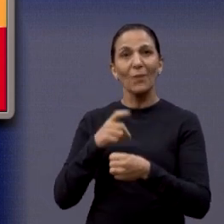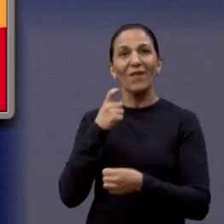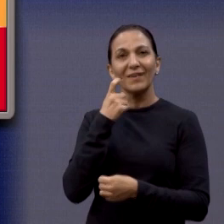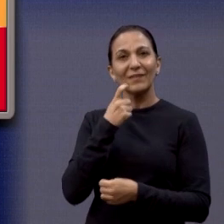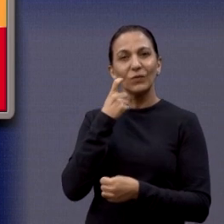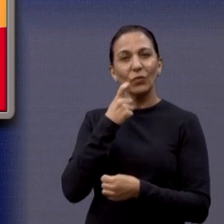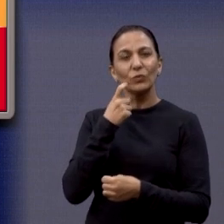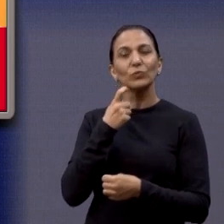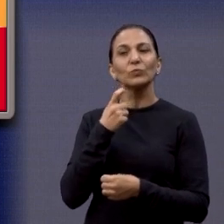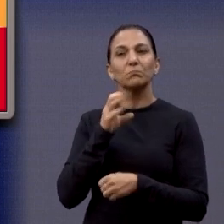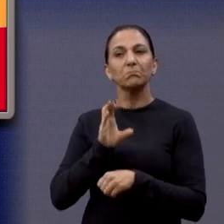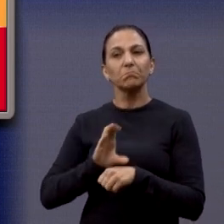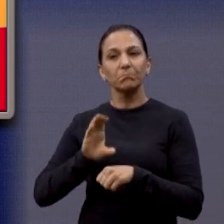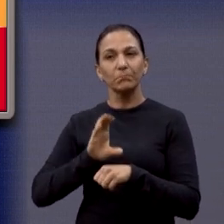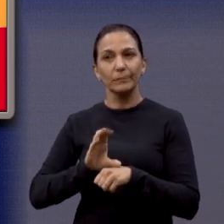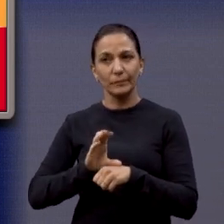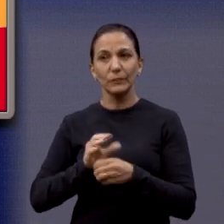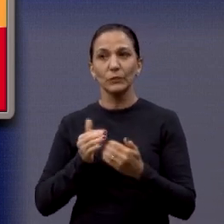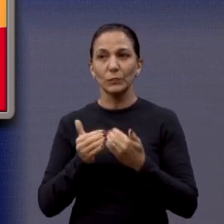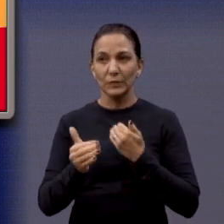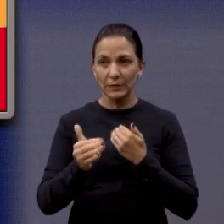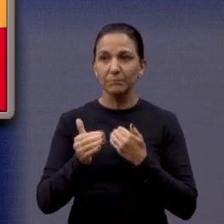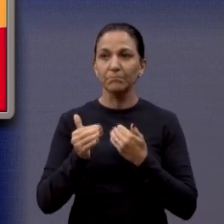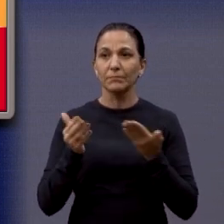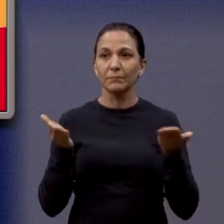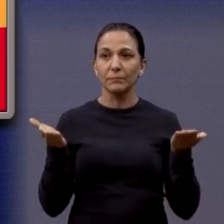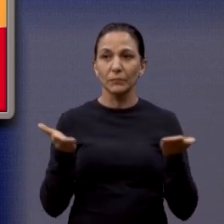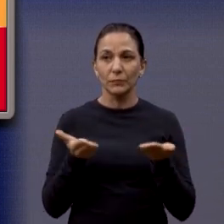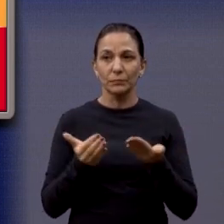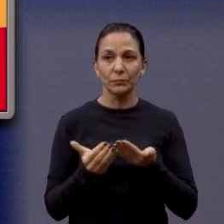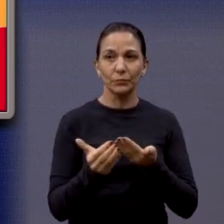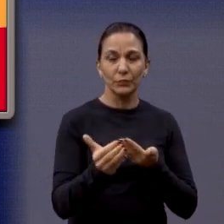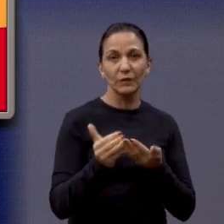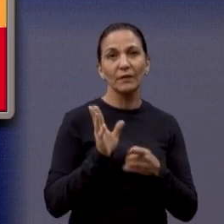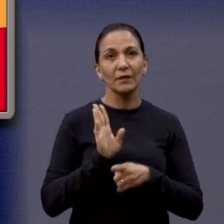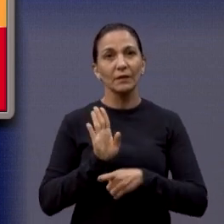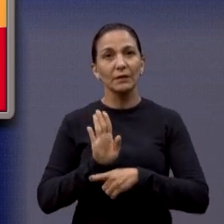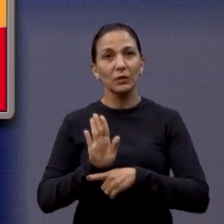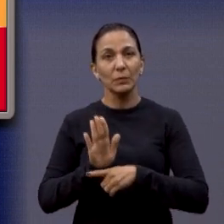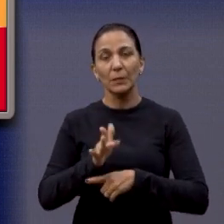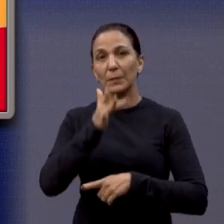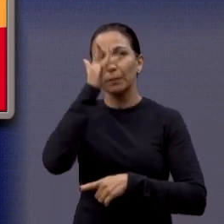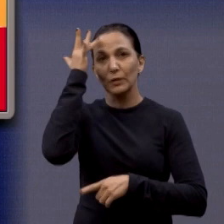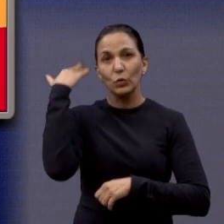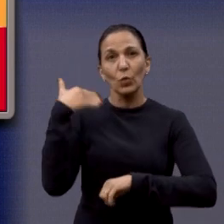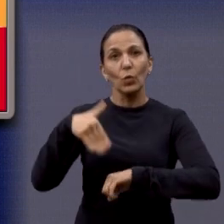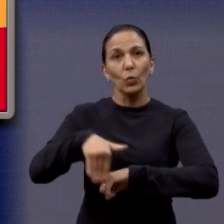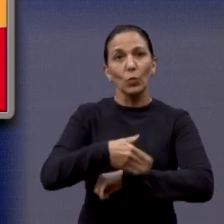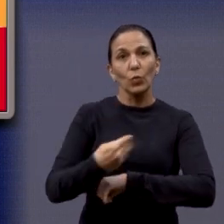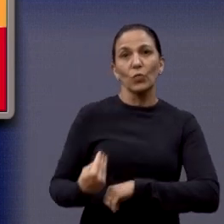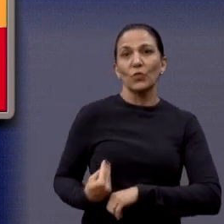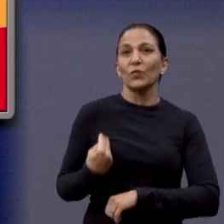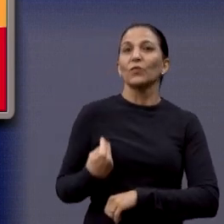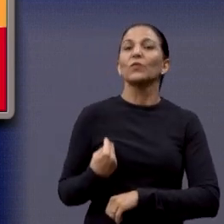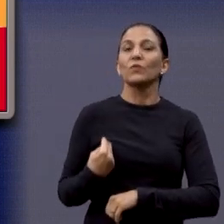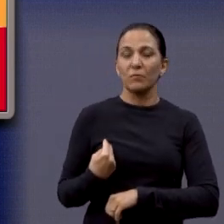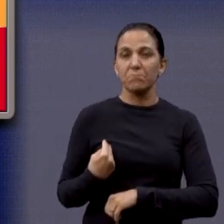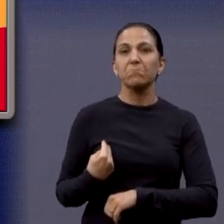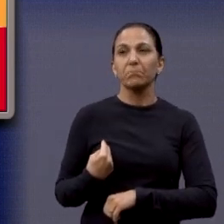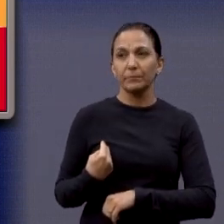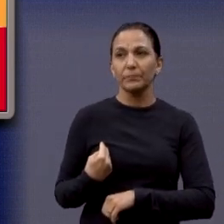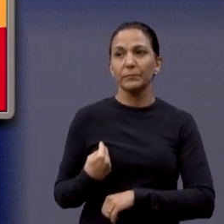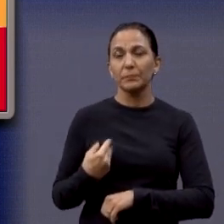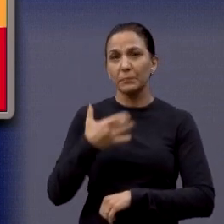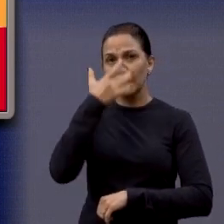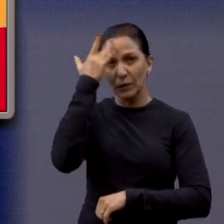eu já falei um pouco aqui, mas agora a gente vai começar de fato, que é o atendimento de pessoas em situação de rua. A princípio, pessoas que estão em